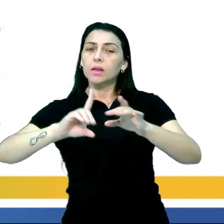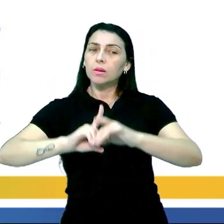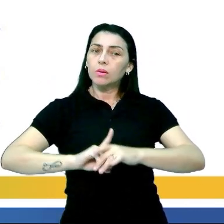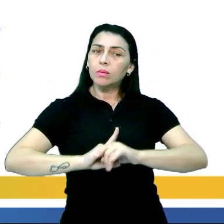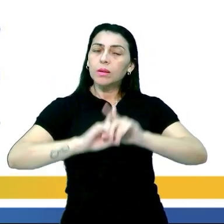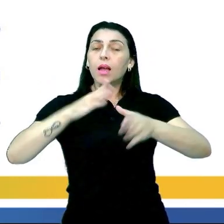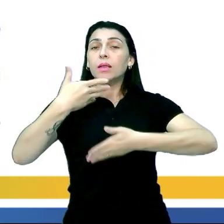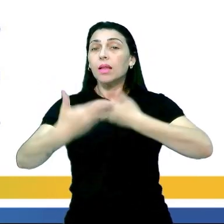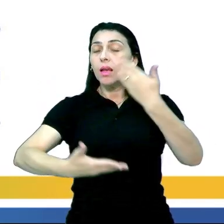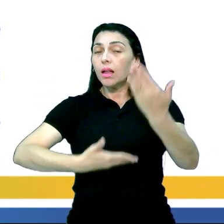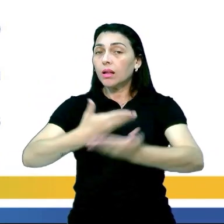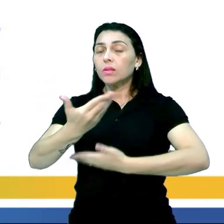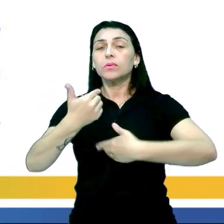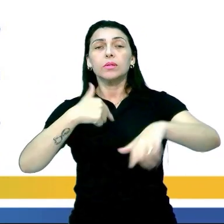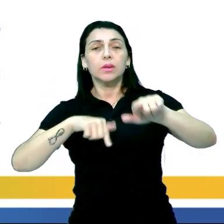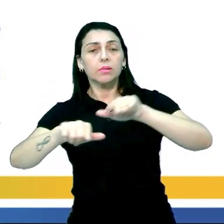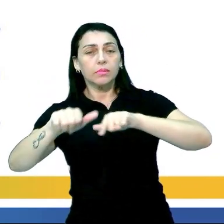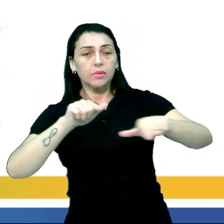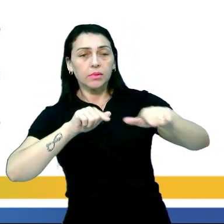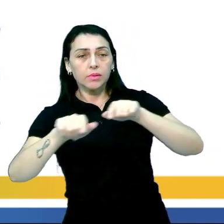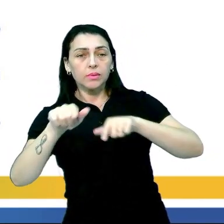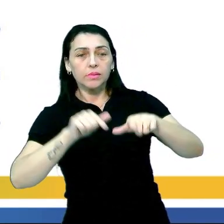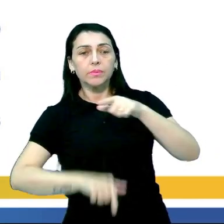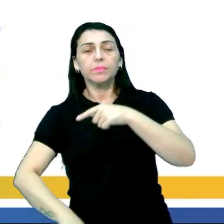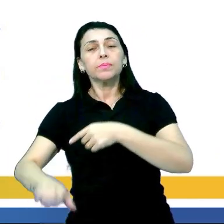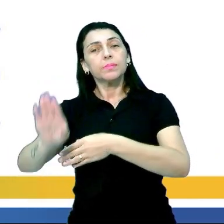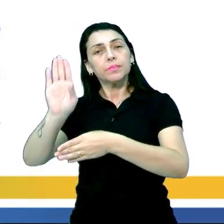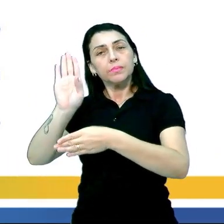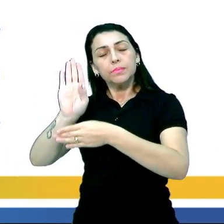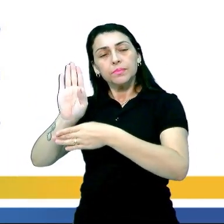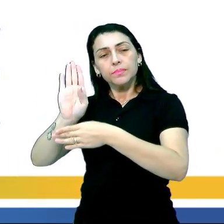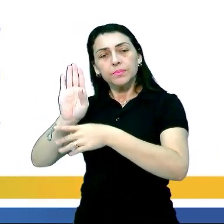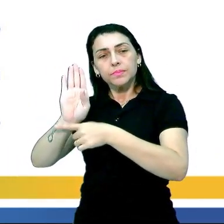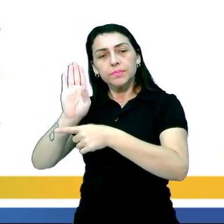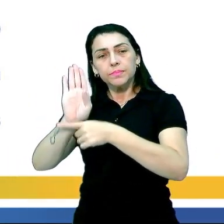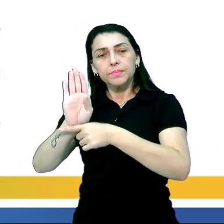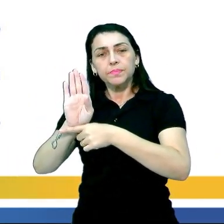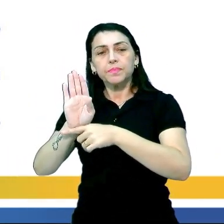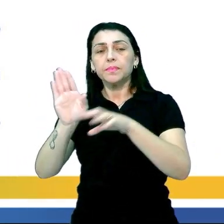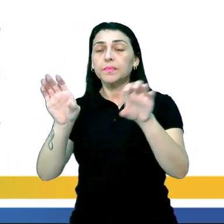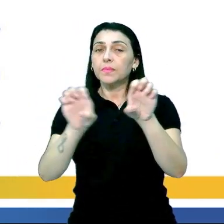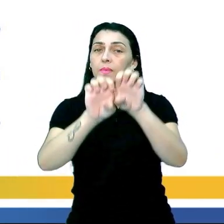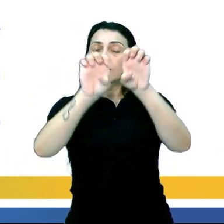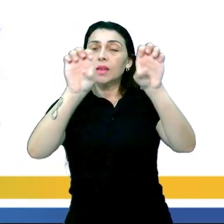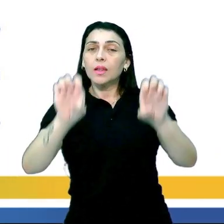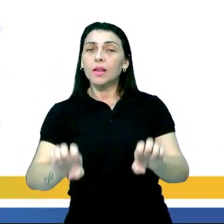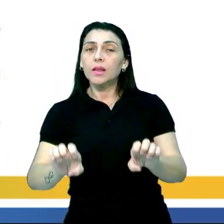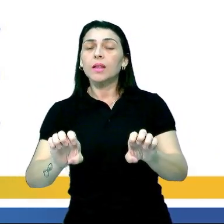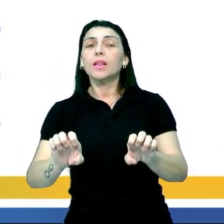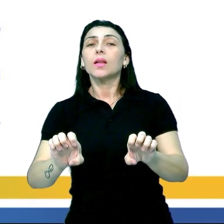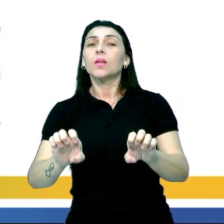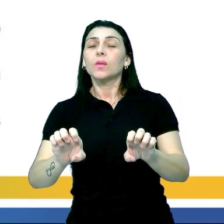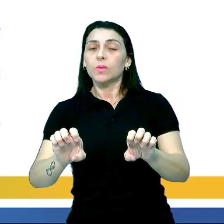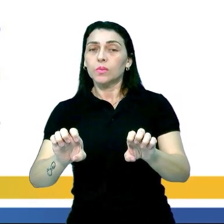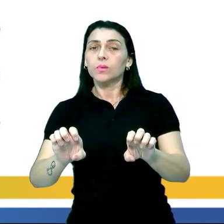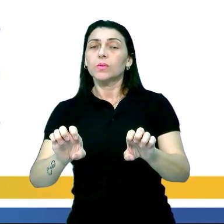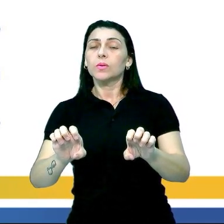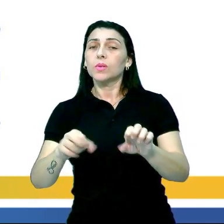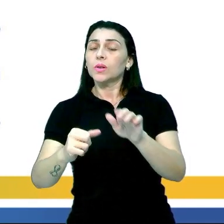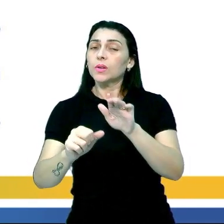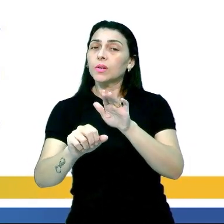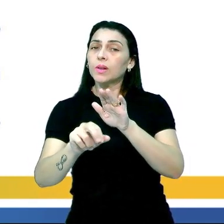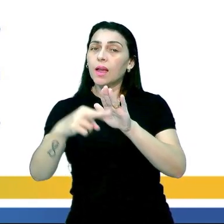sejam usadas para democratizar as relações laborais, B, as estruturas